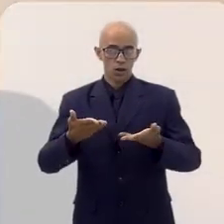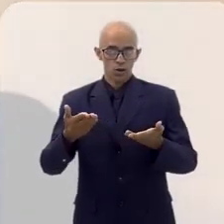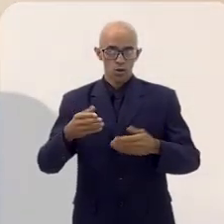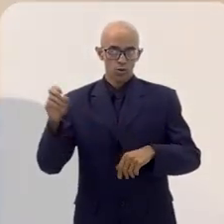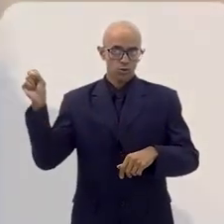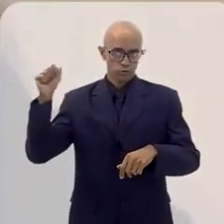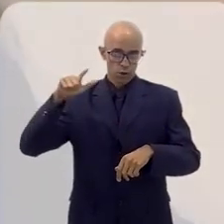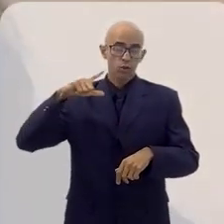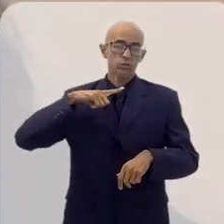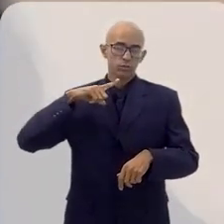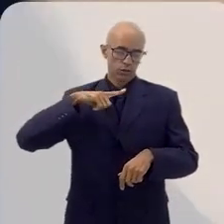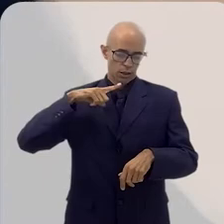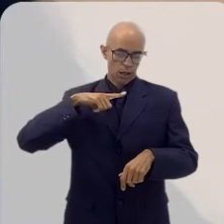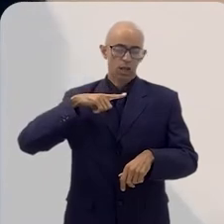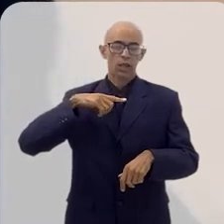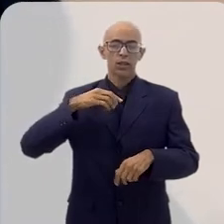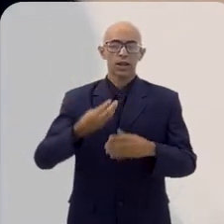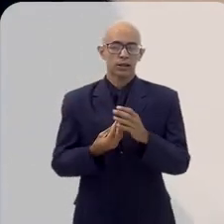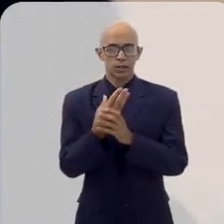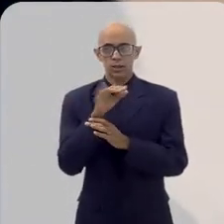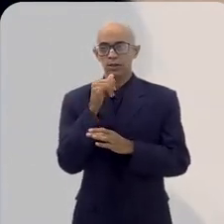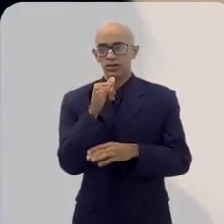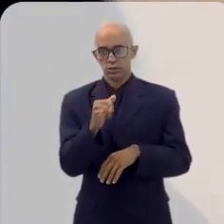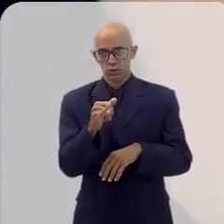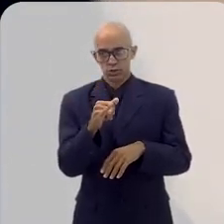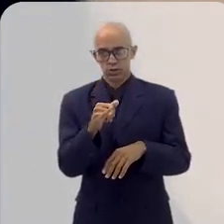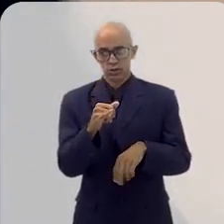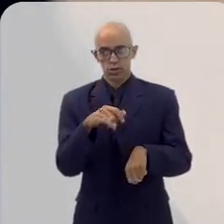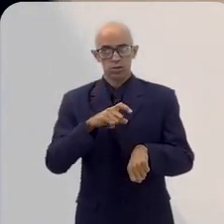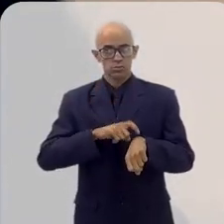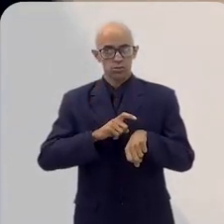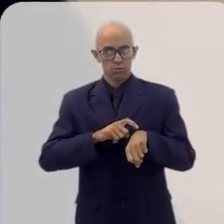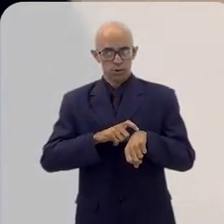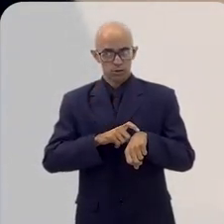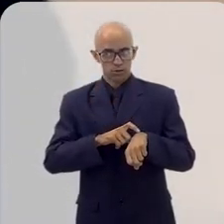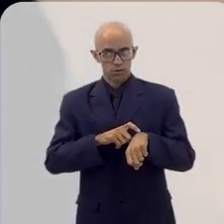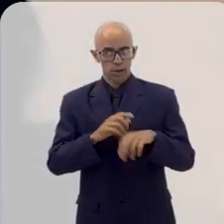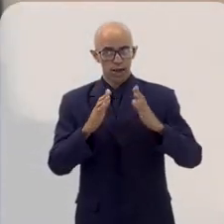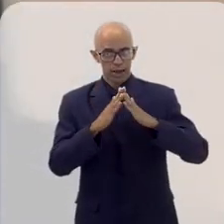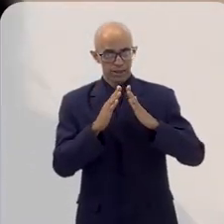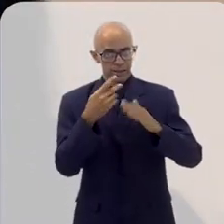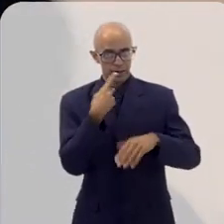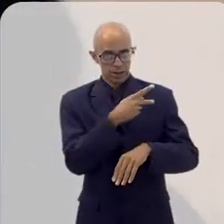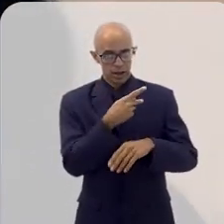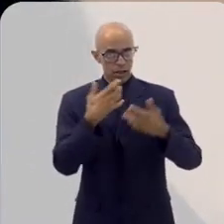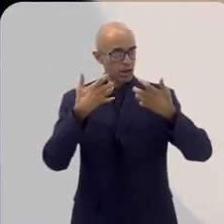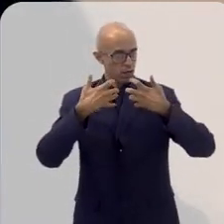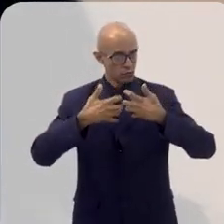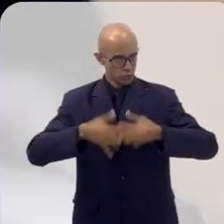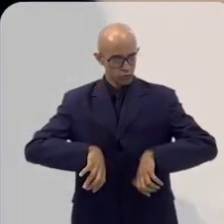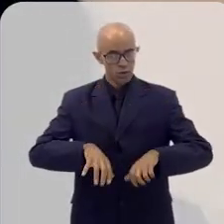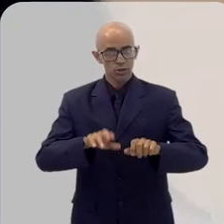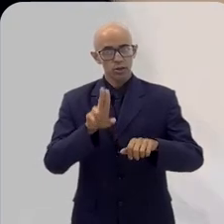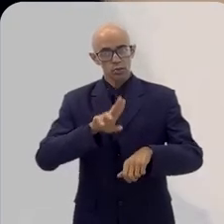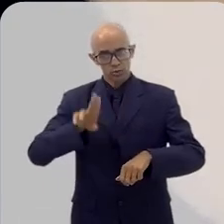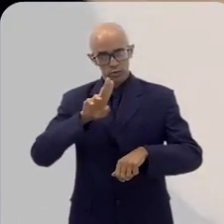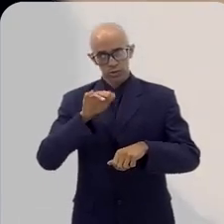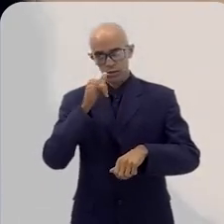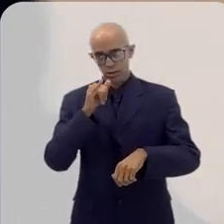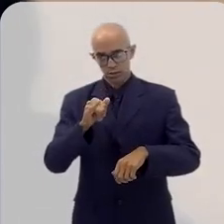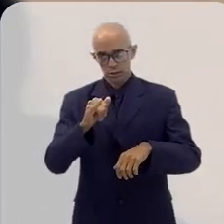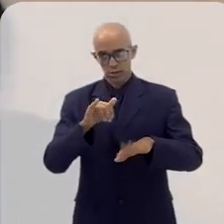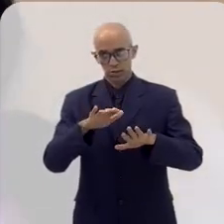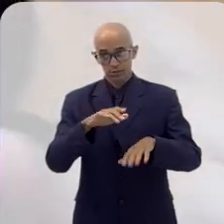momento lá o sol está aqui, latente, está gerando energia nesse momento, e a casa dela está funcionando, está consumindo